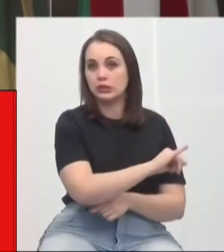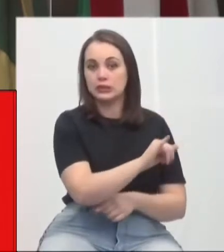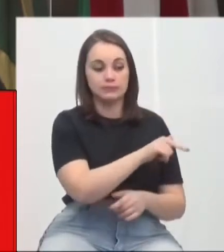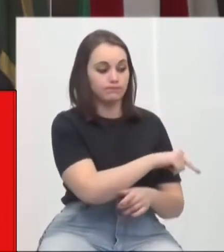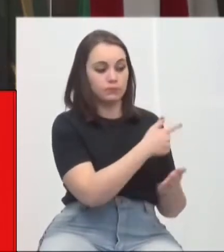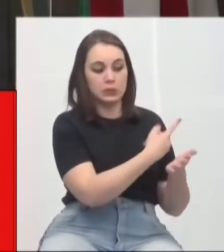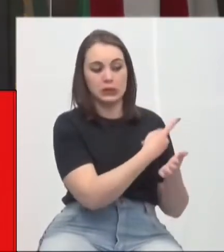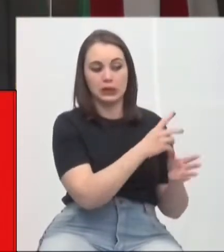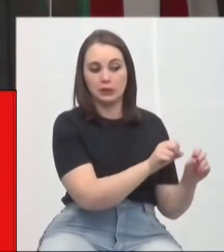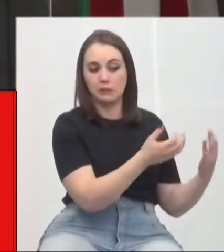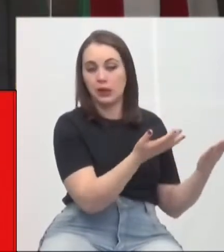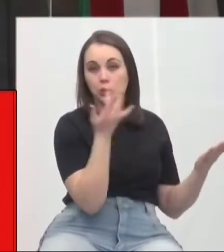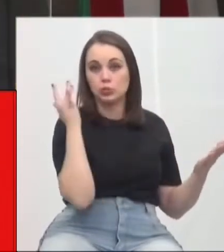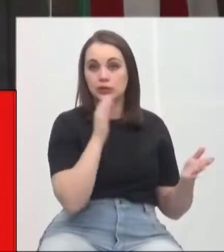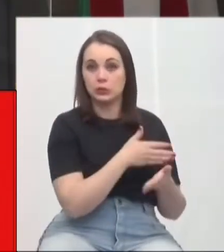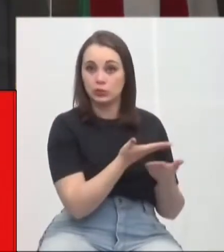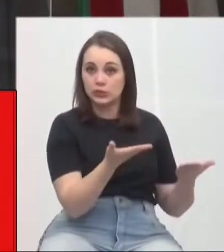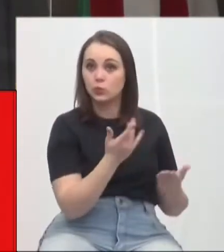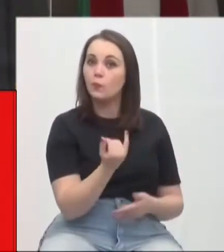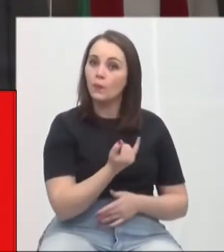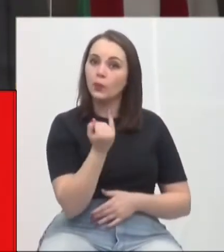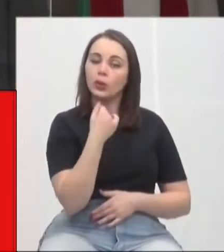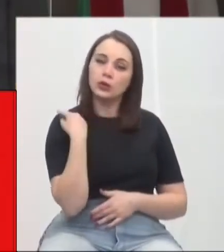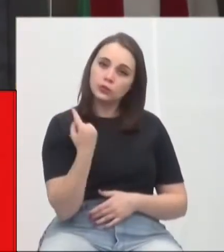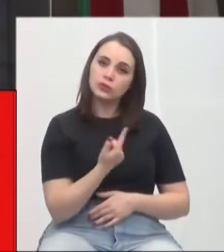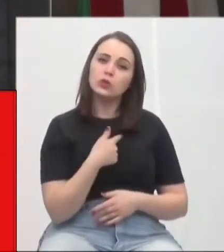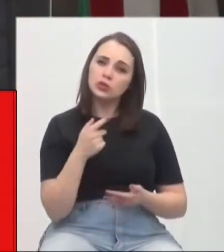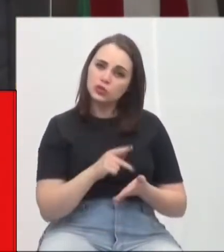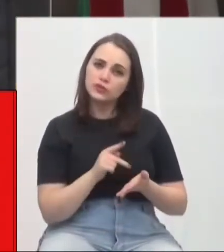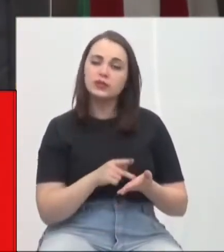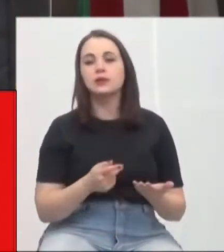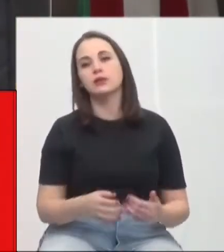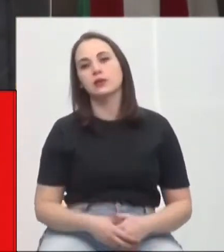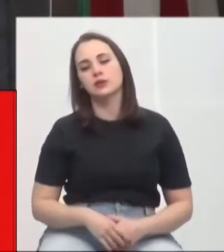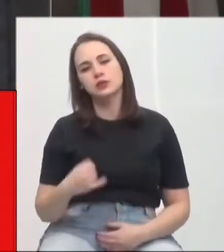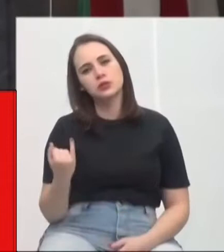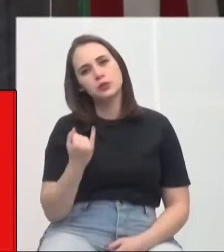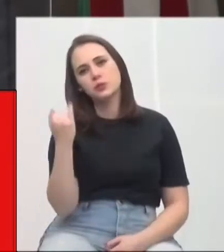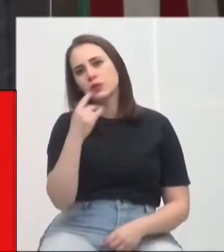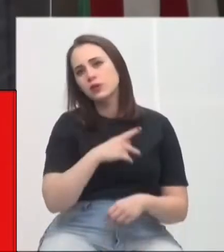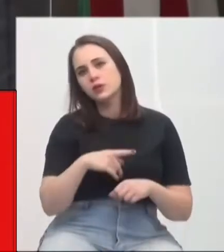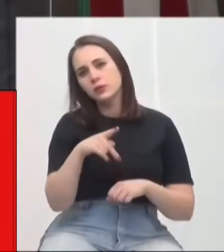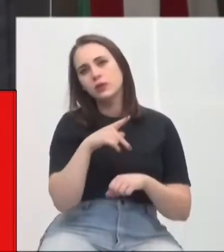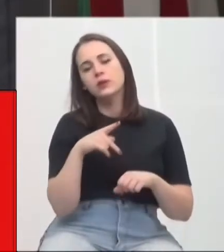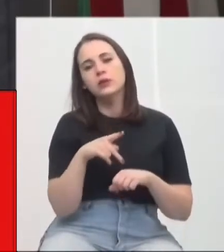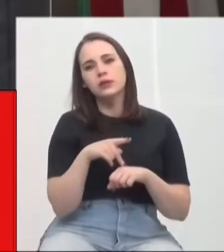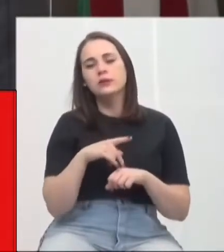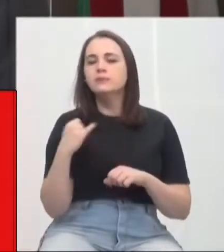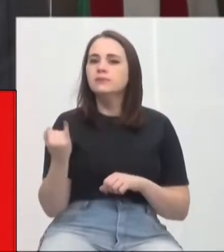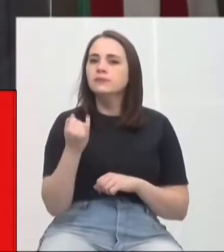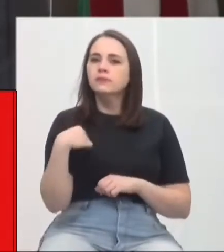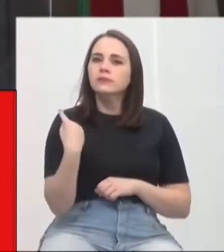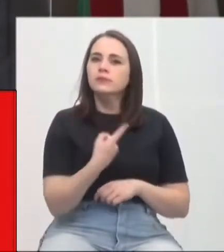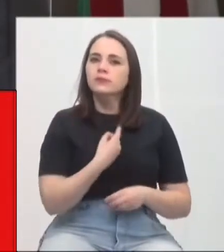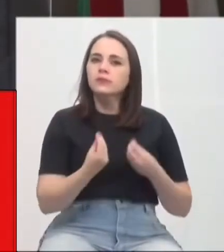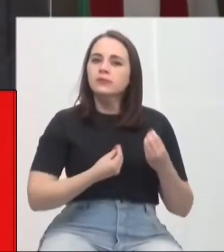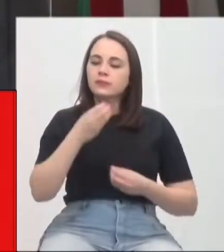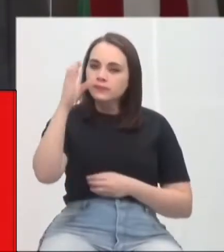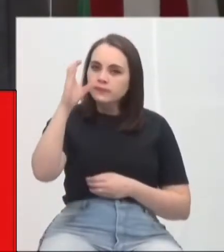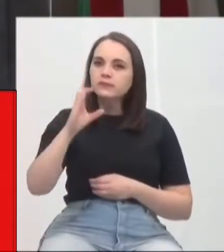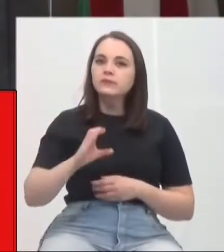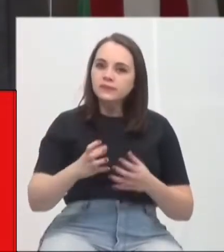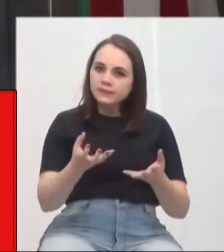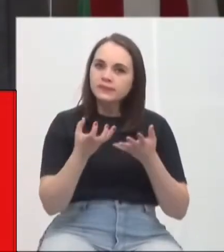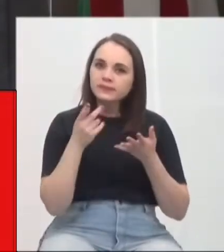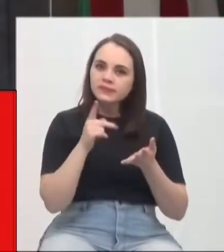Então, isso é importante para nós. É importante para a nação brasileira, é importante para nós como cidadão, que